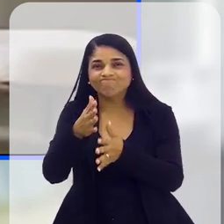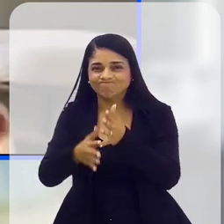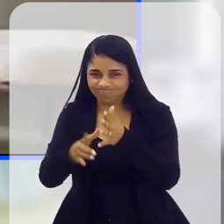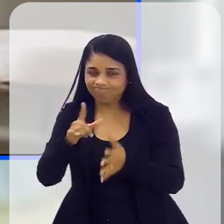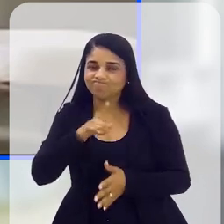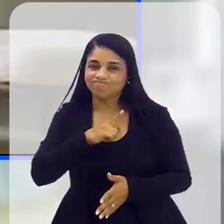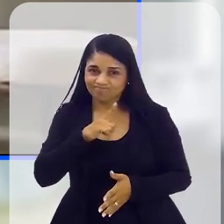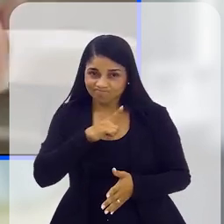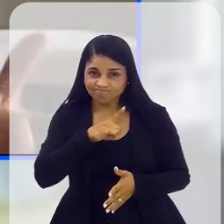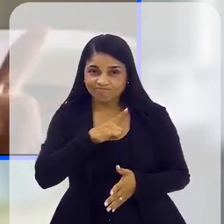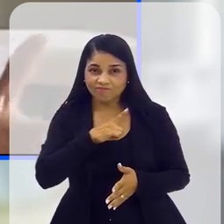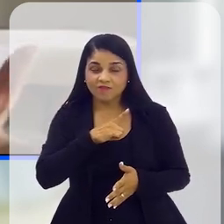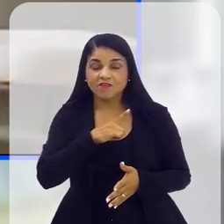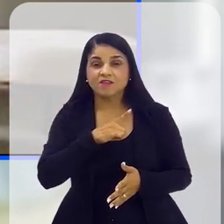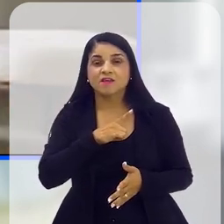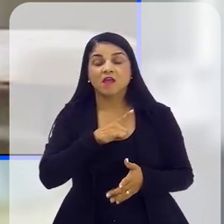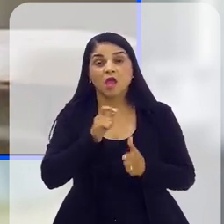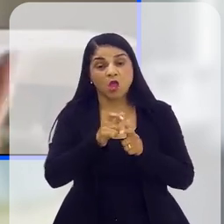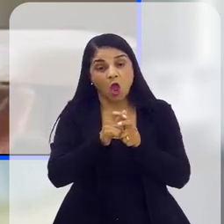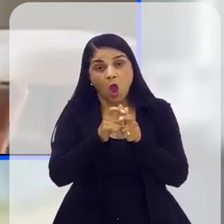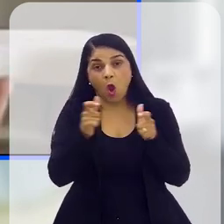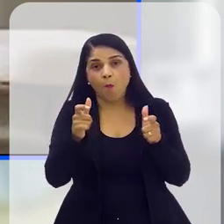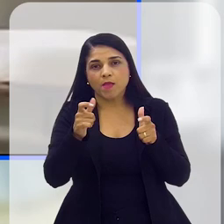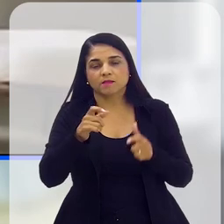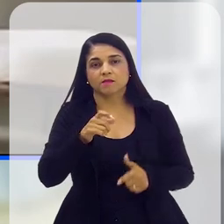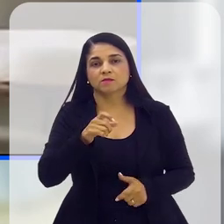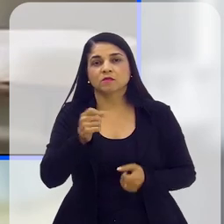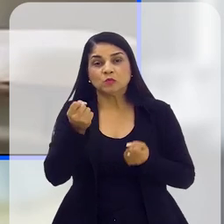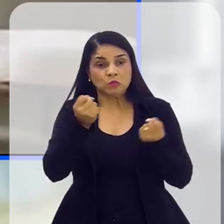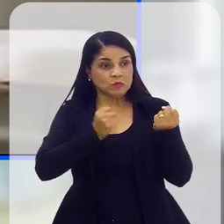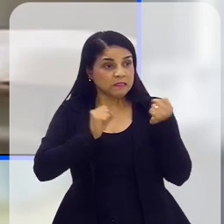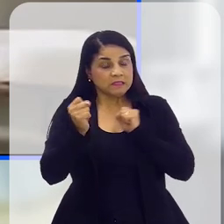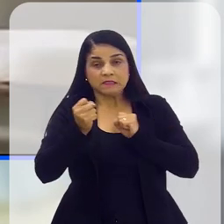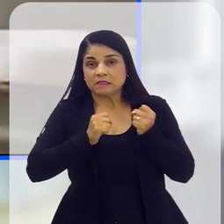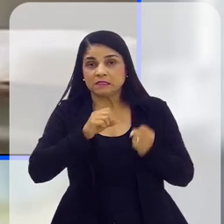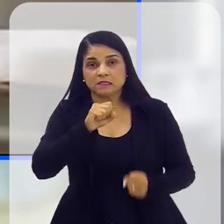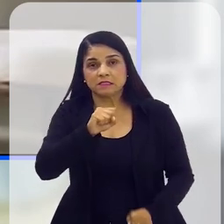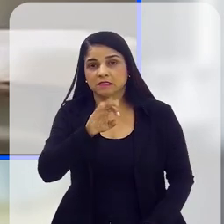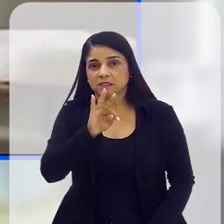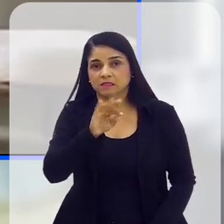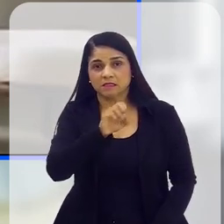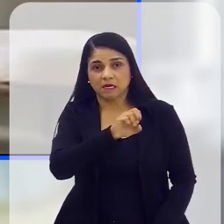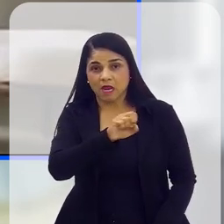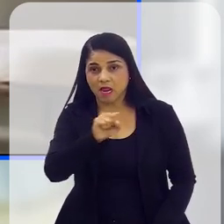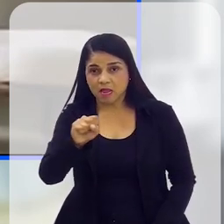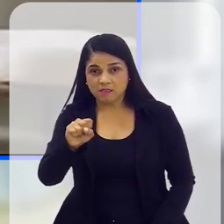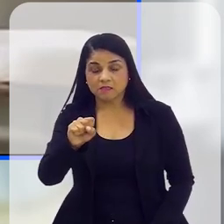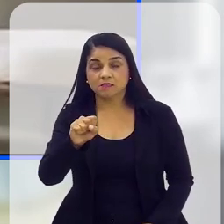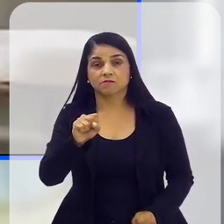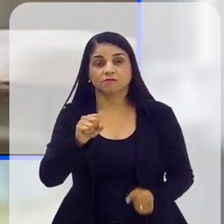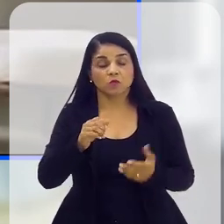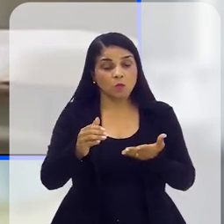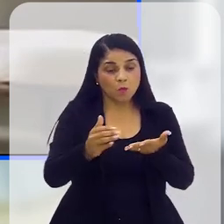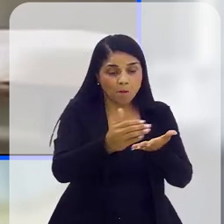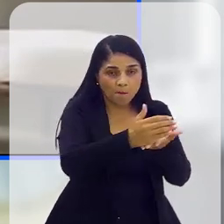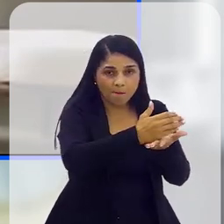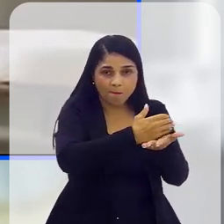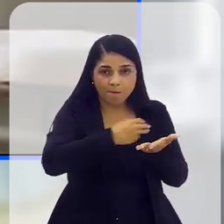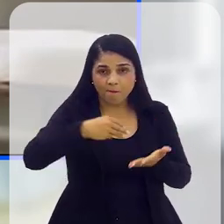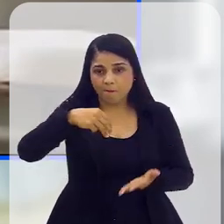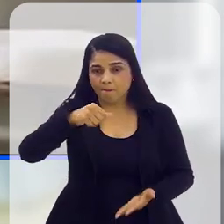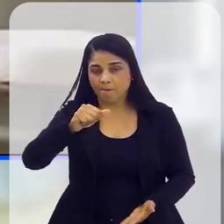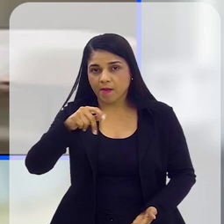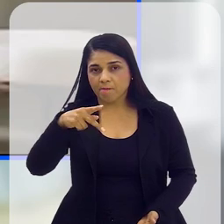conflitos e isso tende a aumentar muito o estresse. O mapeamento de perfil comportamental, ele permite que a pessoa